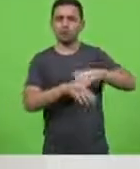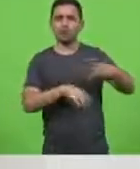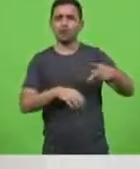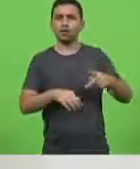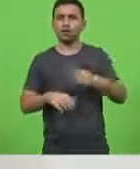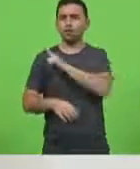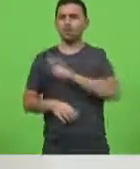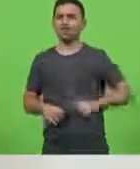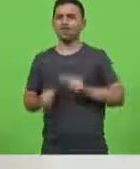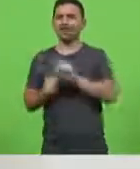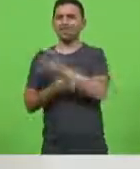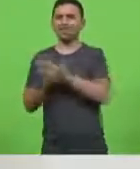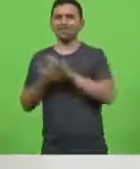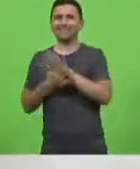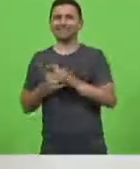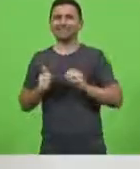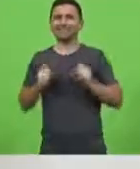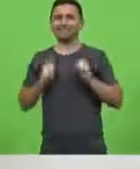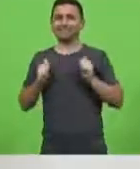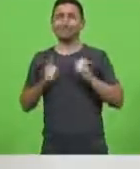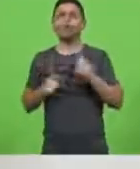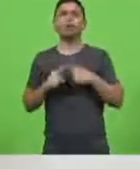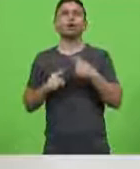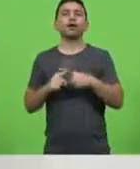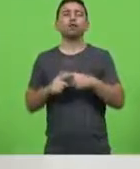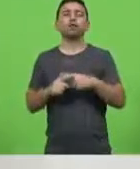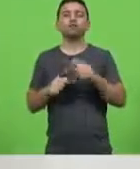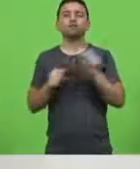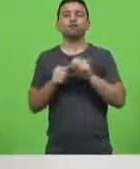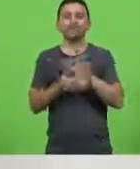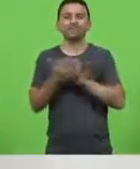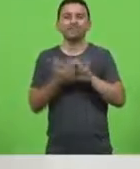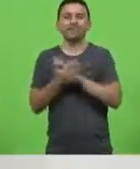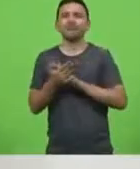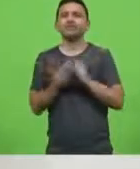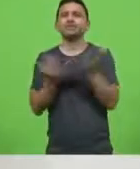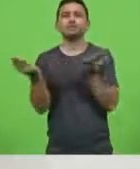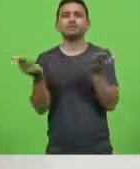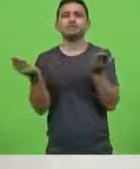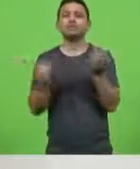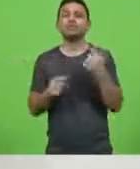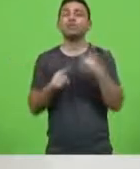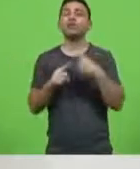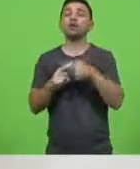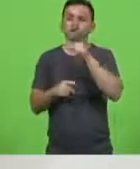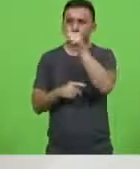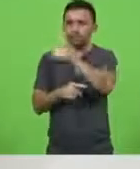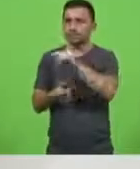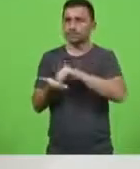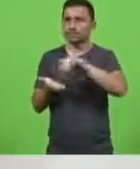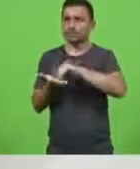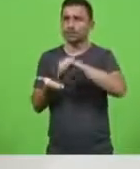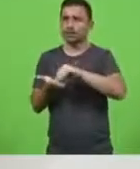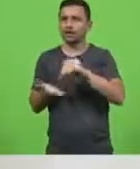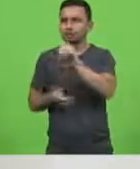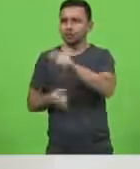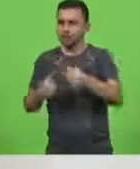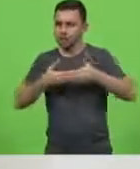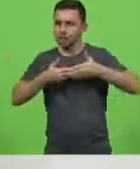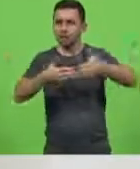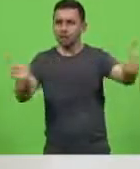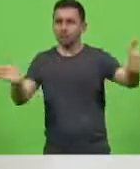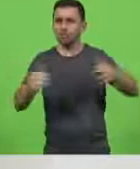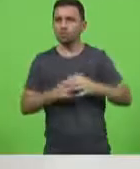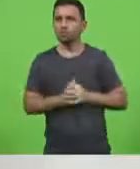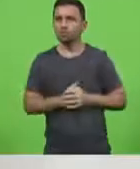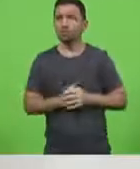por que que o governo não faz licitação? eu quero entender secretário por que que o senhor não abre esse mercado? atenção